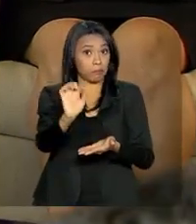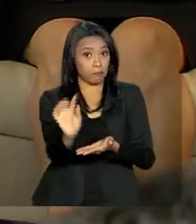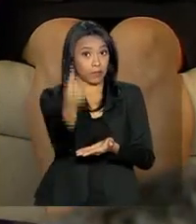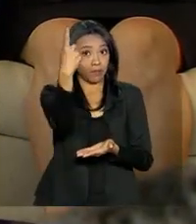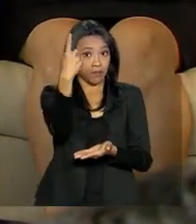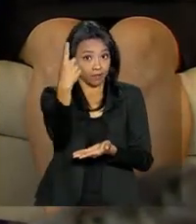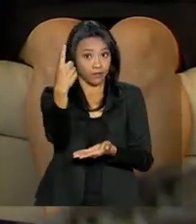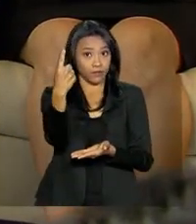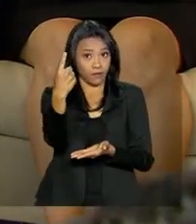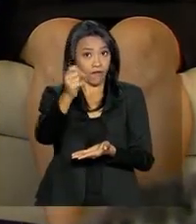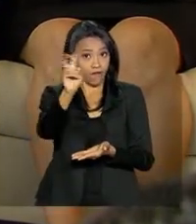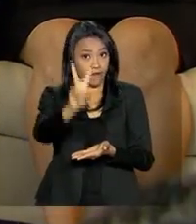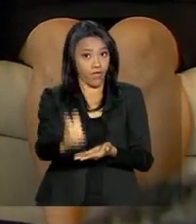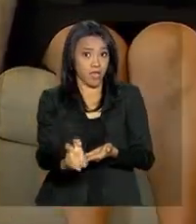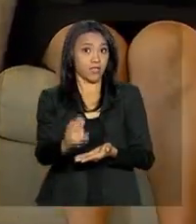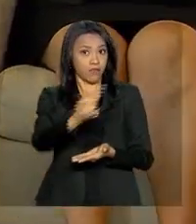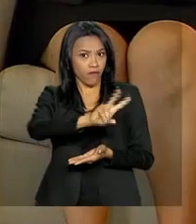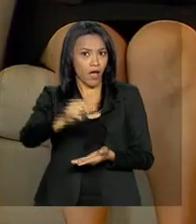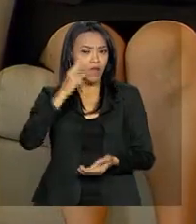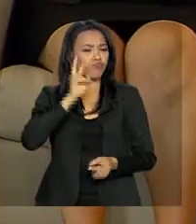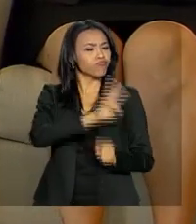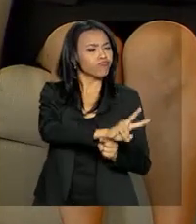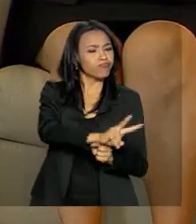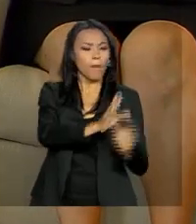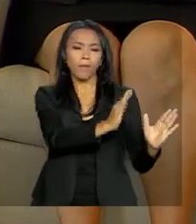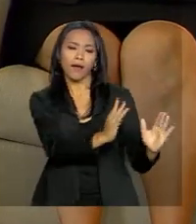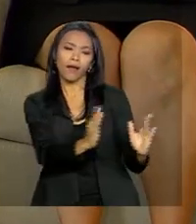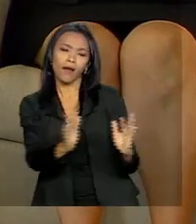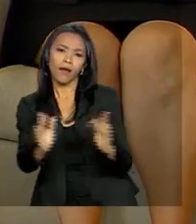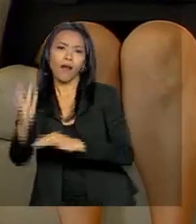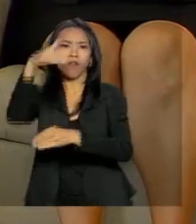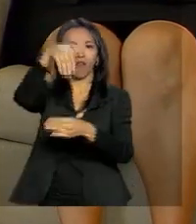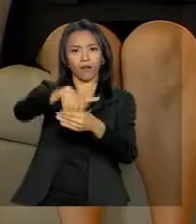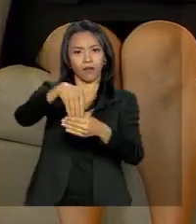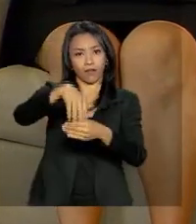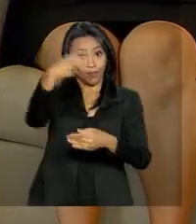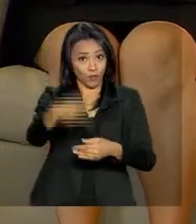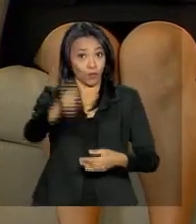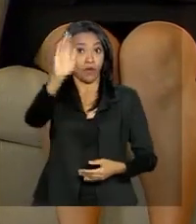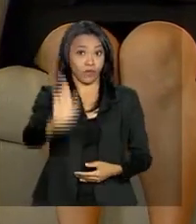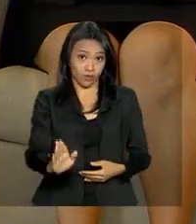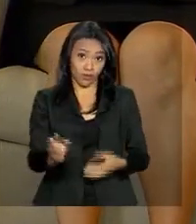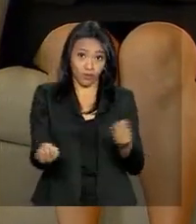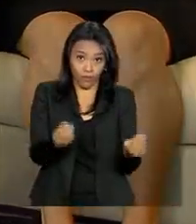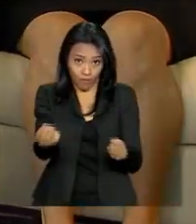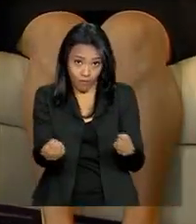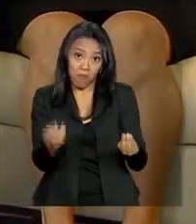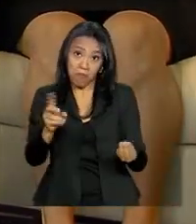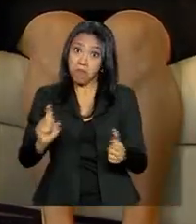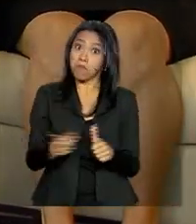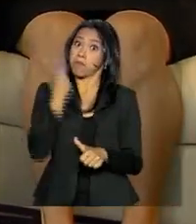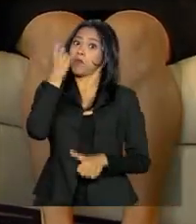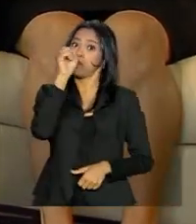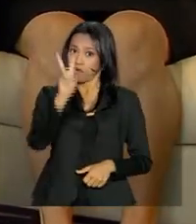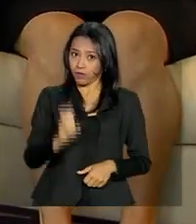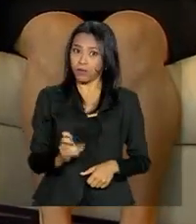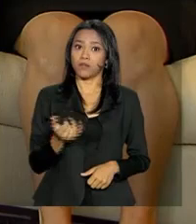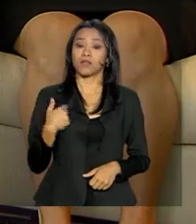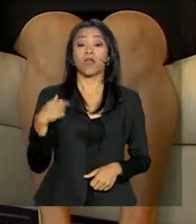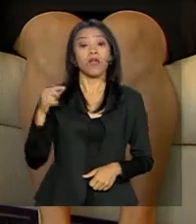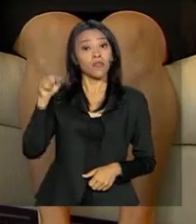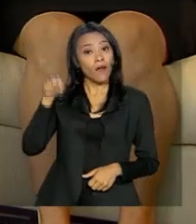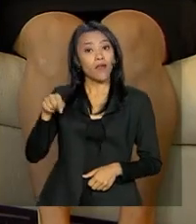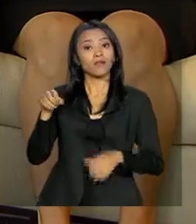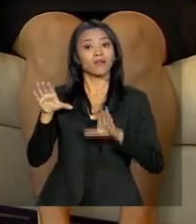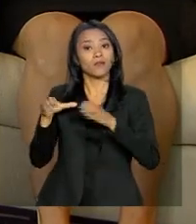vez, a OEA vai acompanhar o processo eleitoral no Brasil. A instituição faz